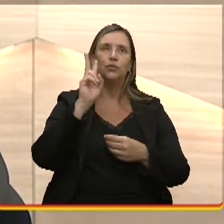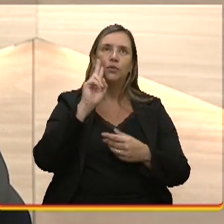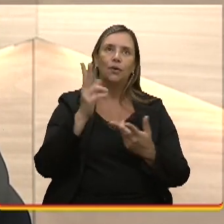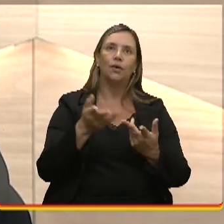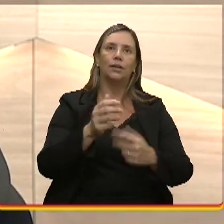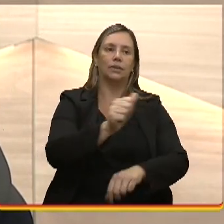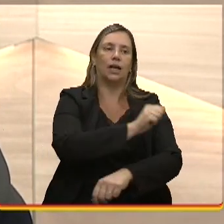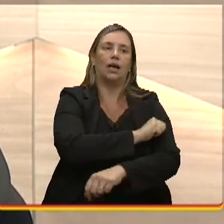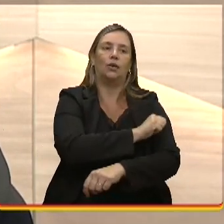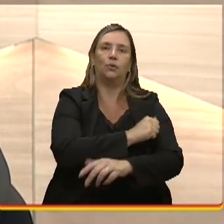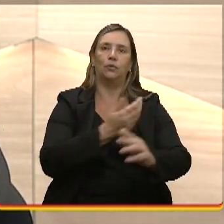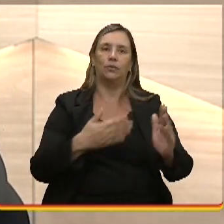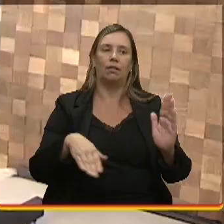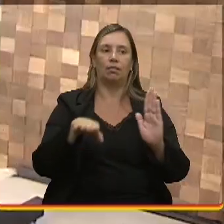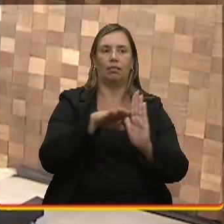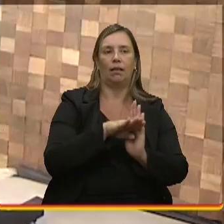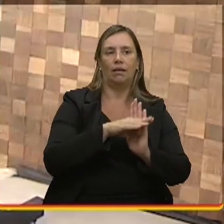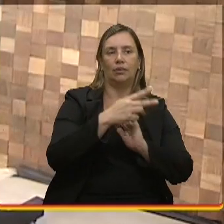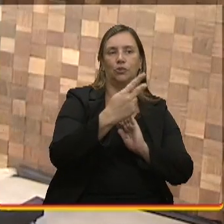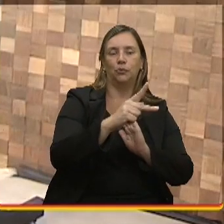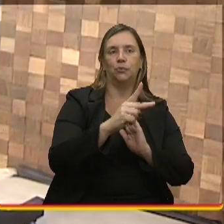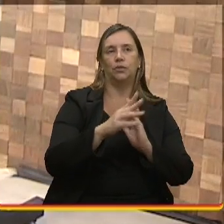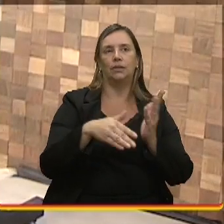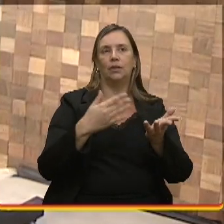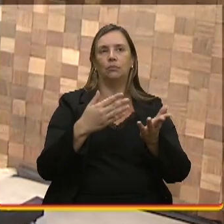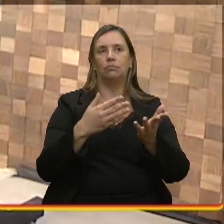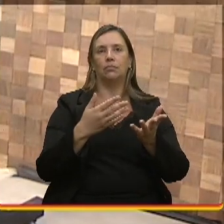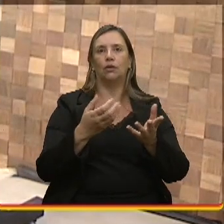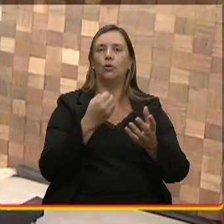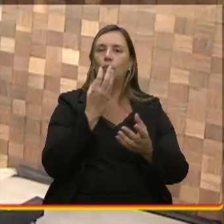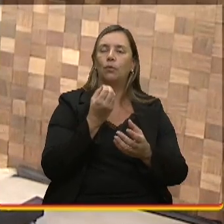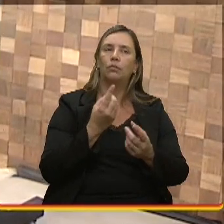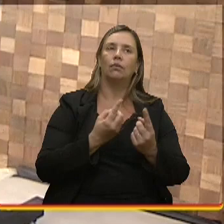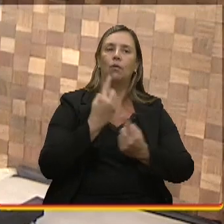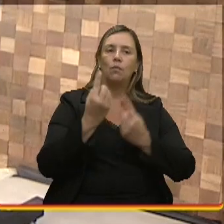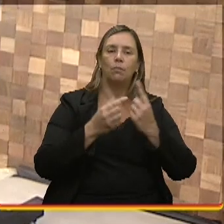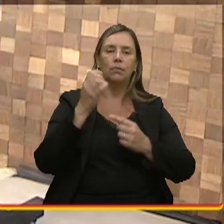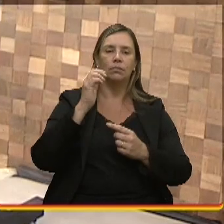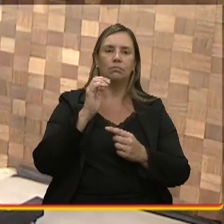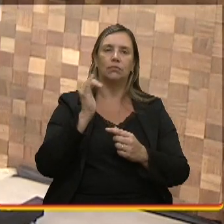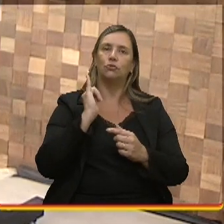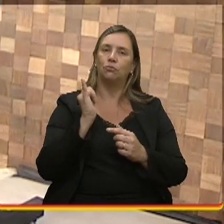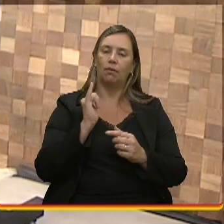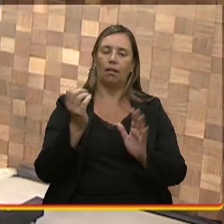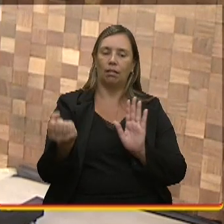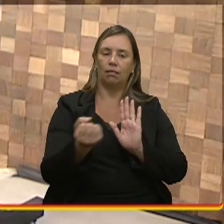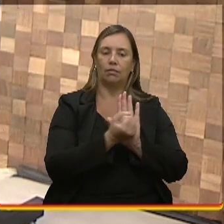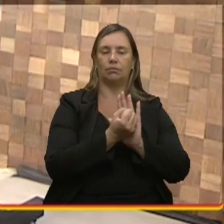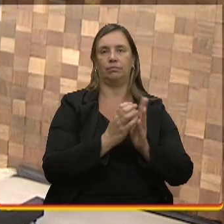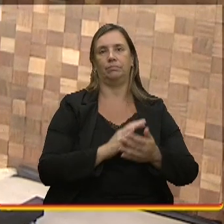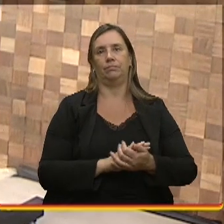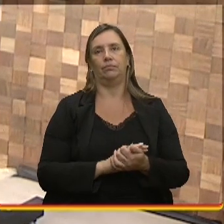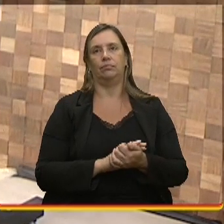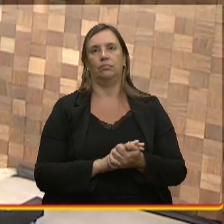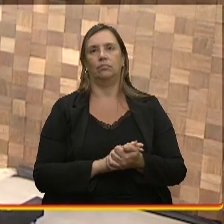que vieram até ti. Então, alguma história marcante nesses 18 anos de história? Ah, história tem